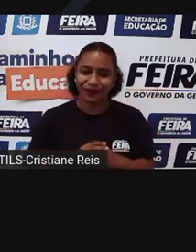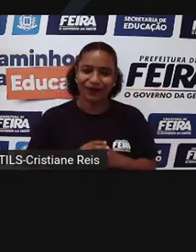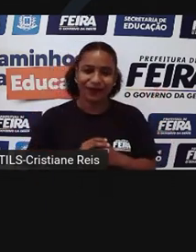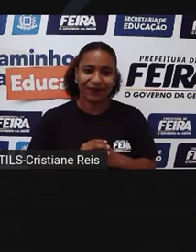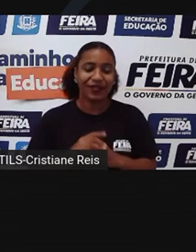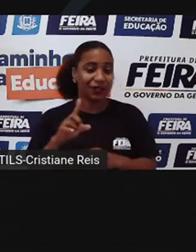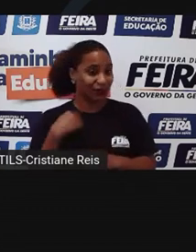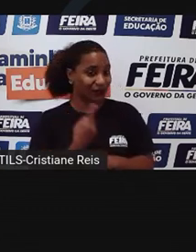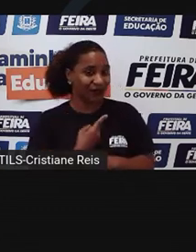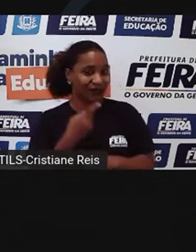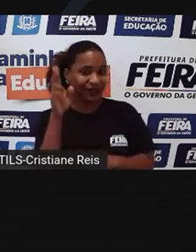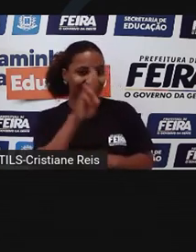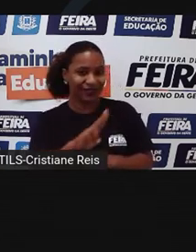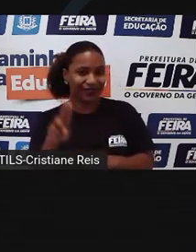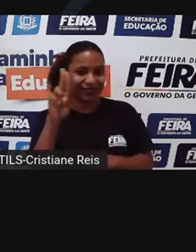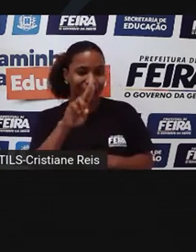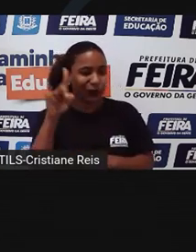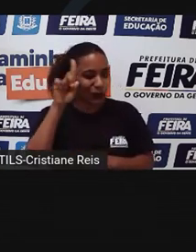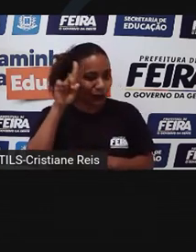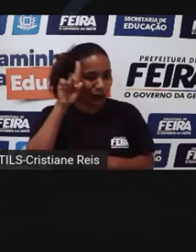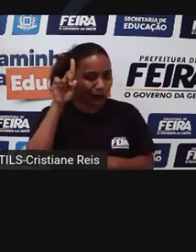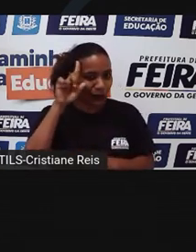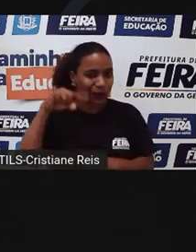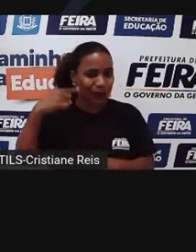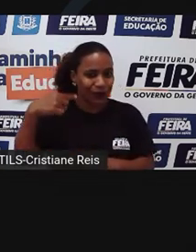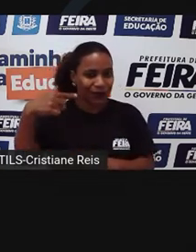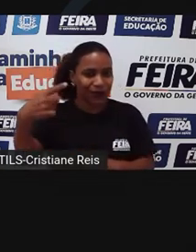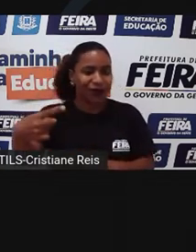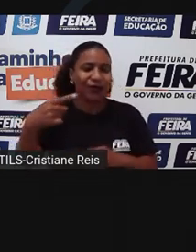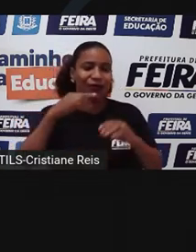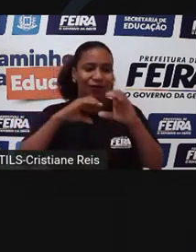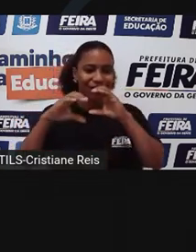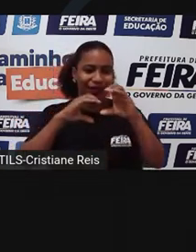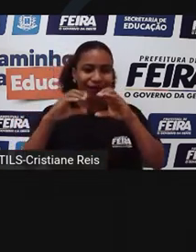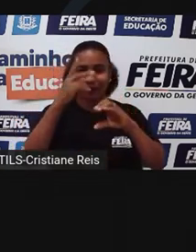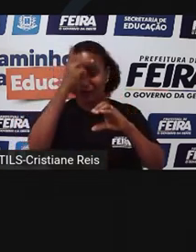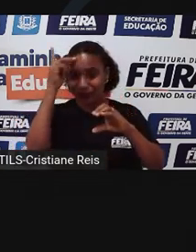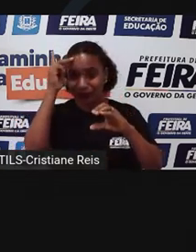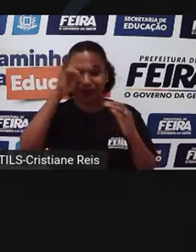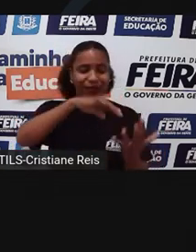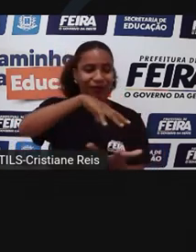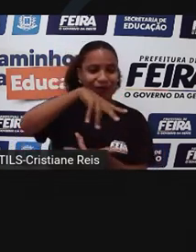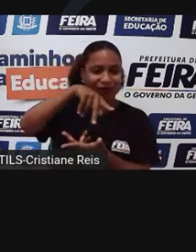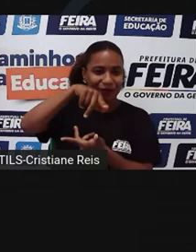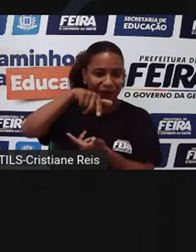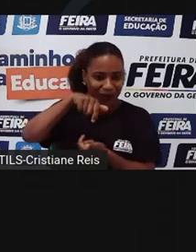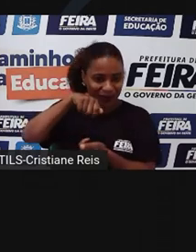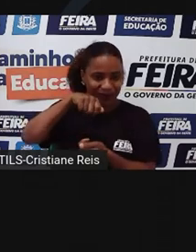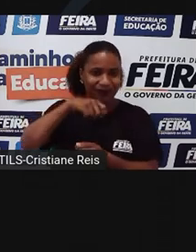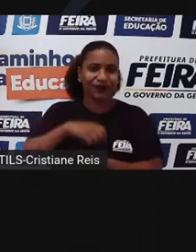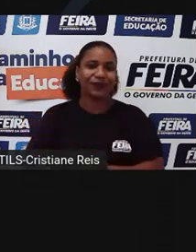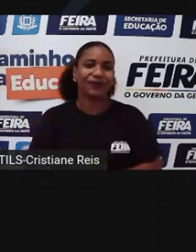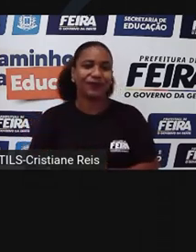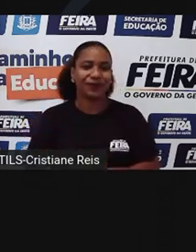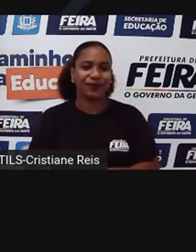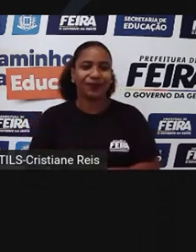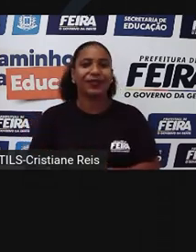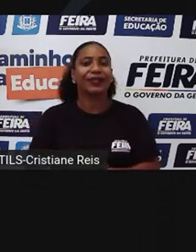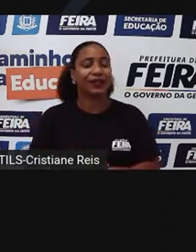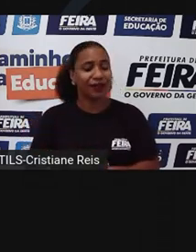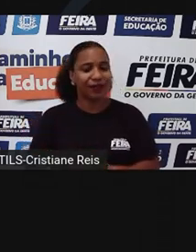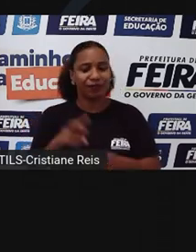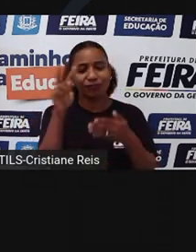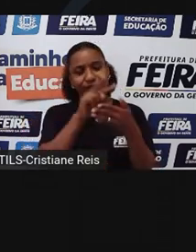usamos todos os dias para nos conectar com as pessoas e com o mundo. Você se encontra em grande silêncio quando lê,